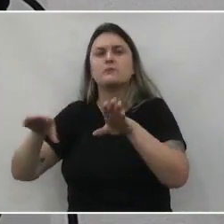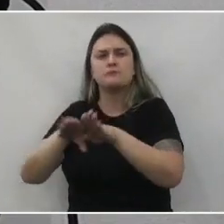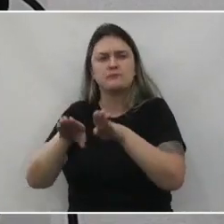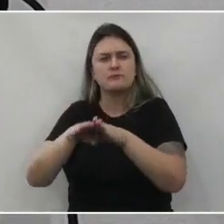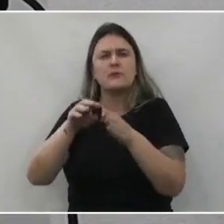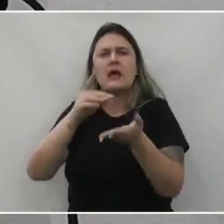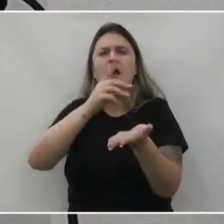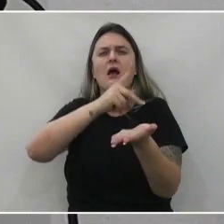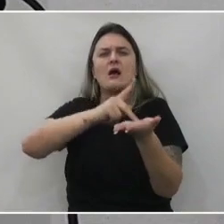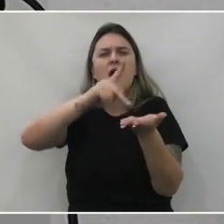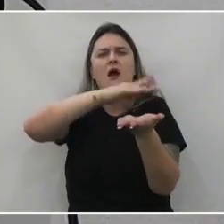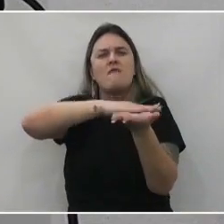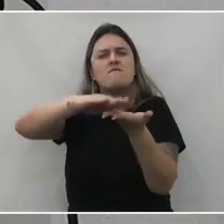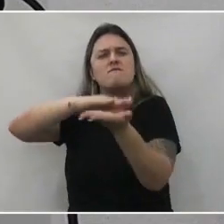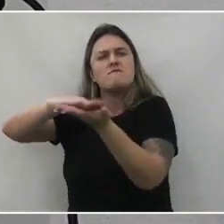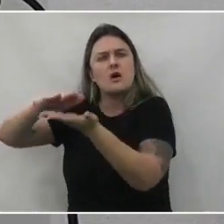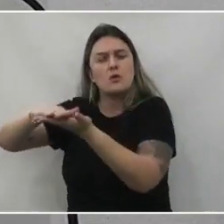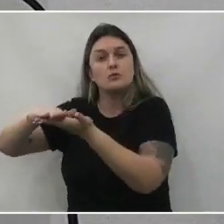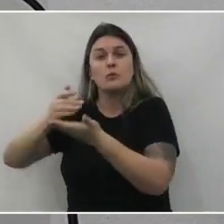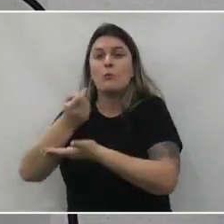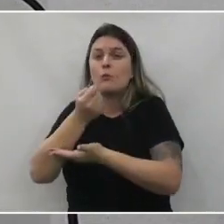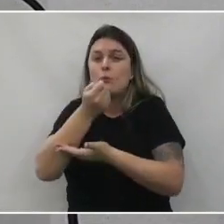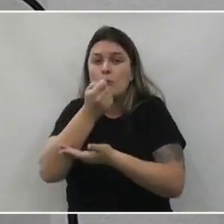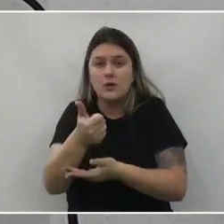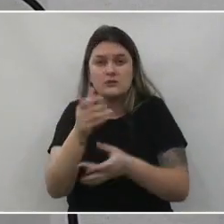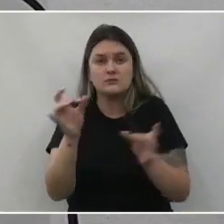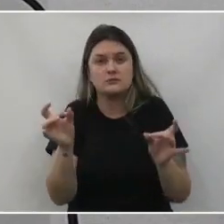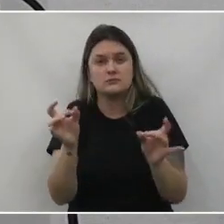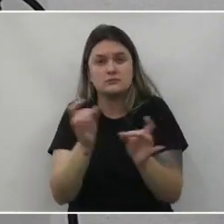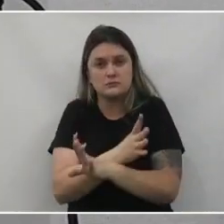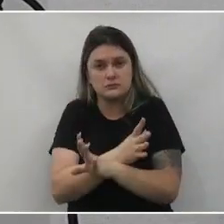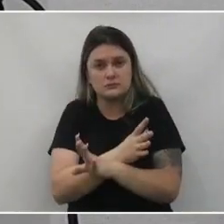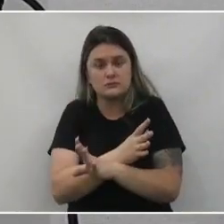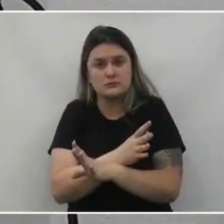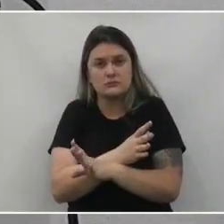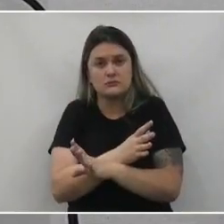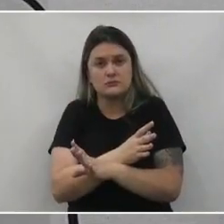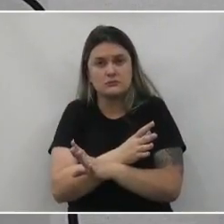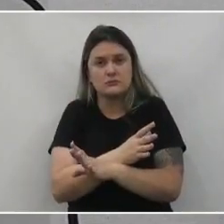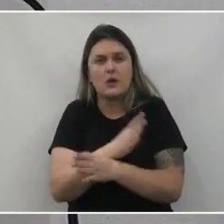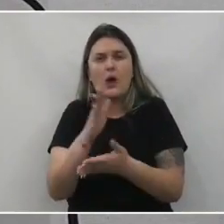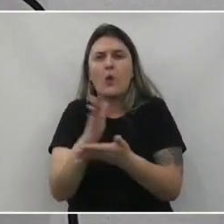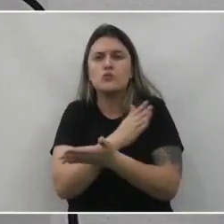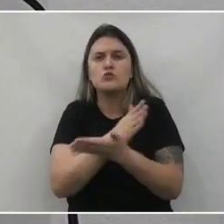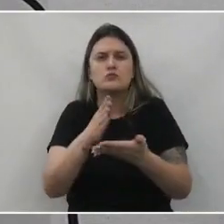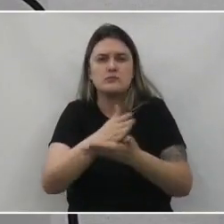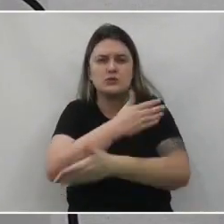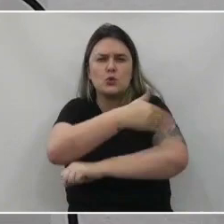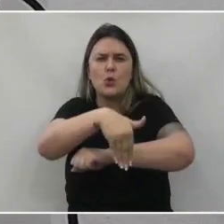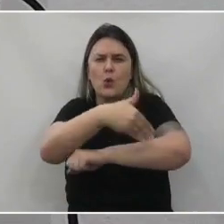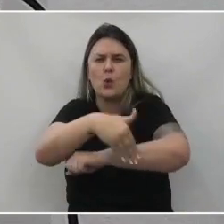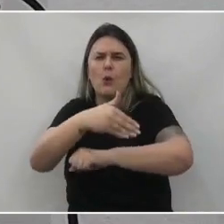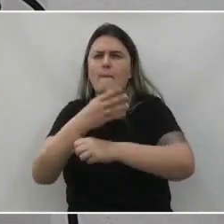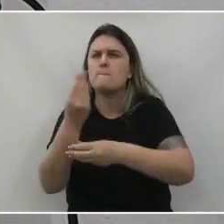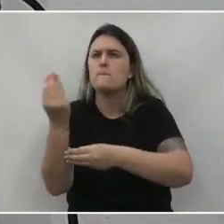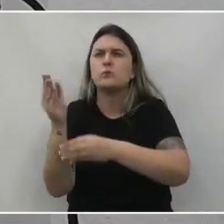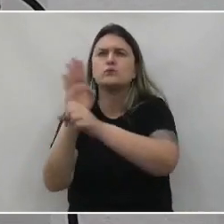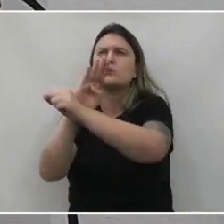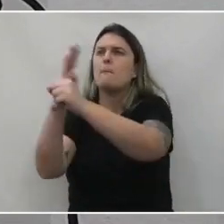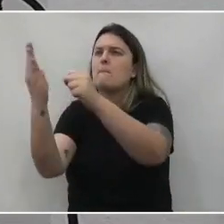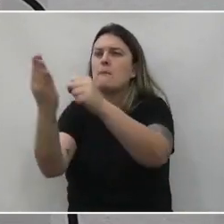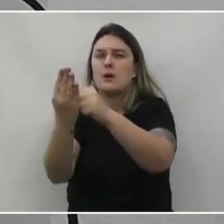Braulina, quase concluída em alguns trechos, em vários bairros.